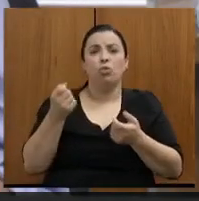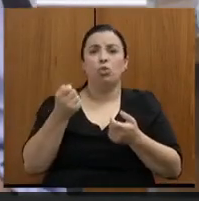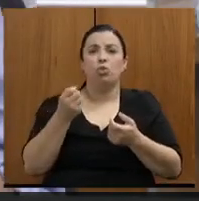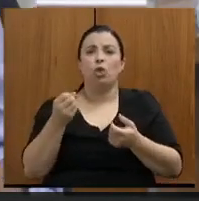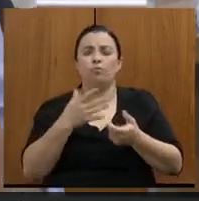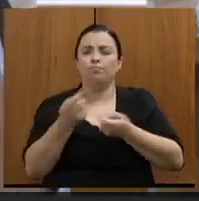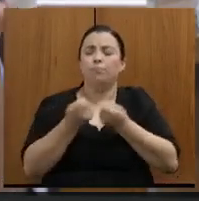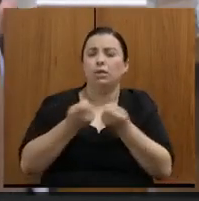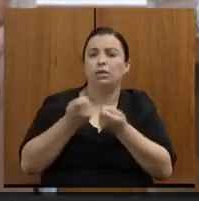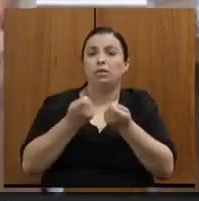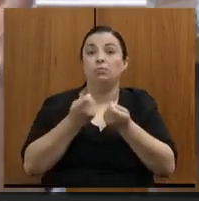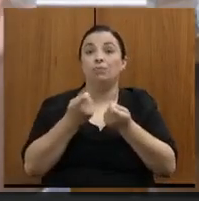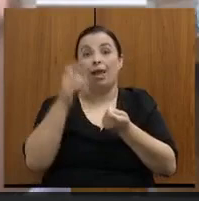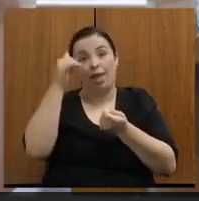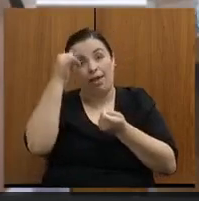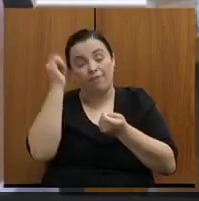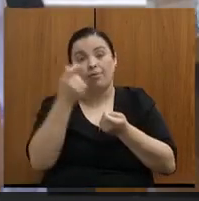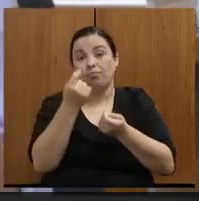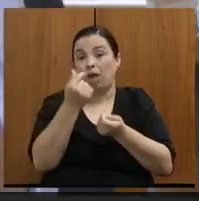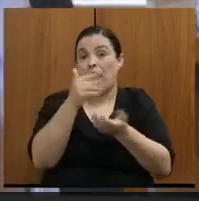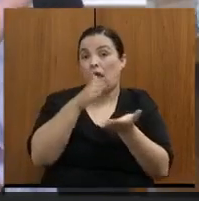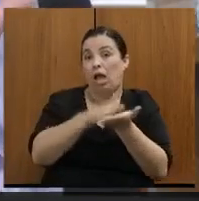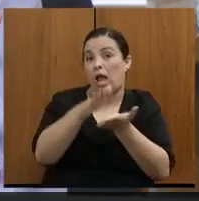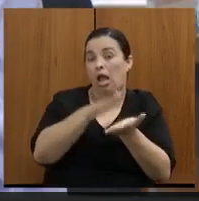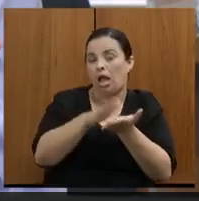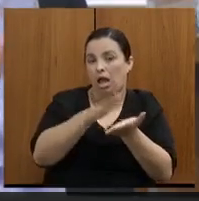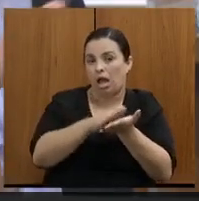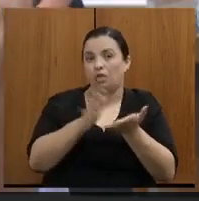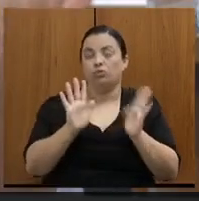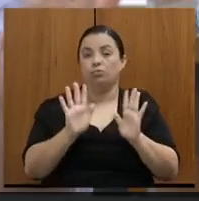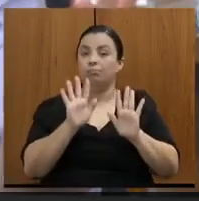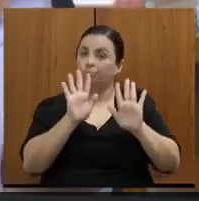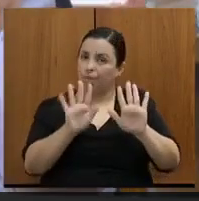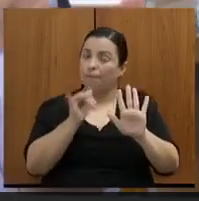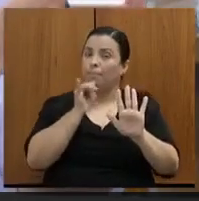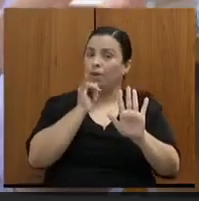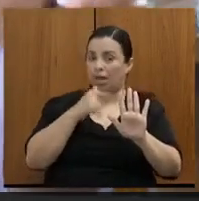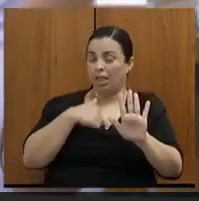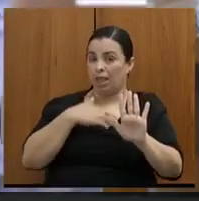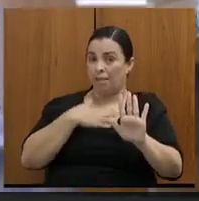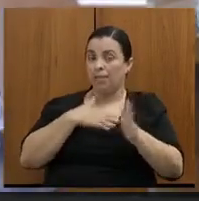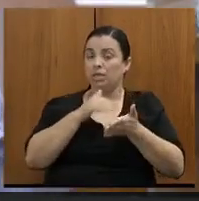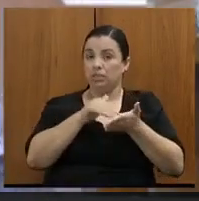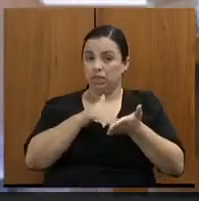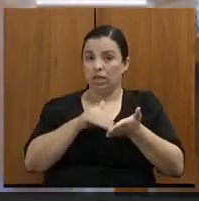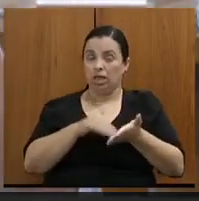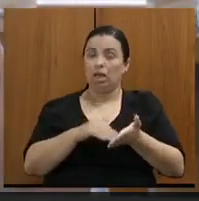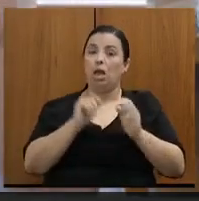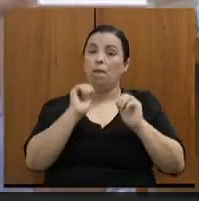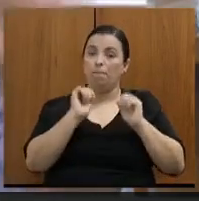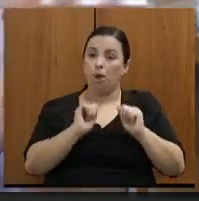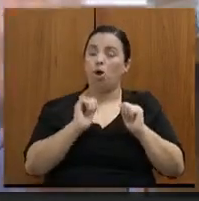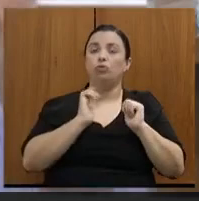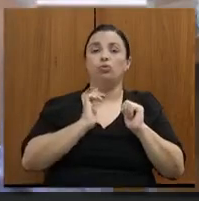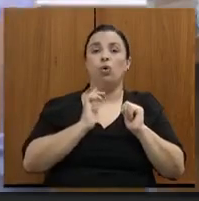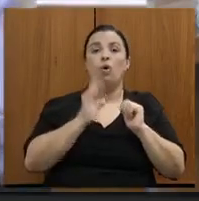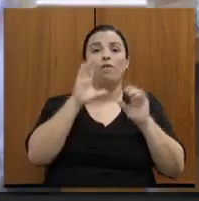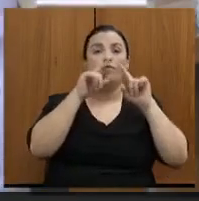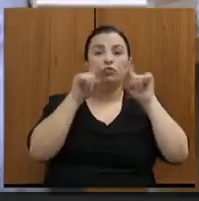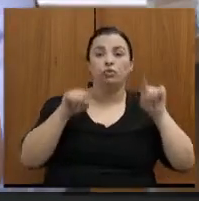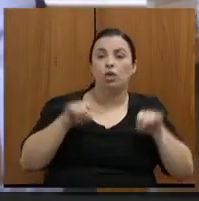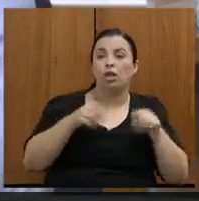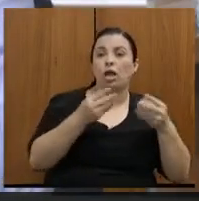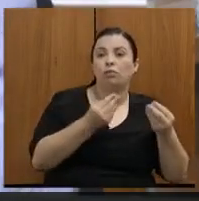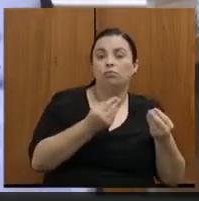Então, eu disse, inclusive, que eu não teria problema nenhum que, na minha secretaria, eu cedesse funcionários que são da secretaria